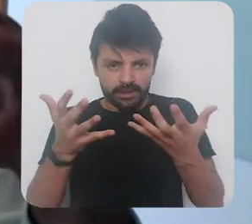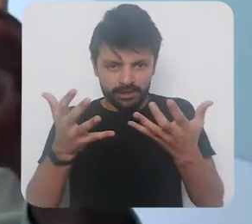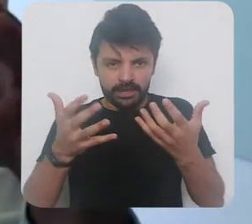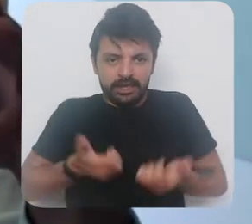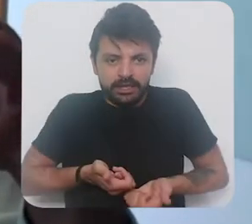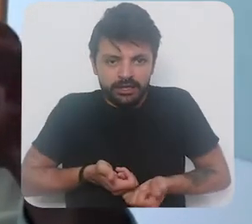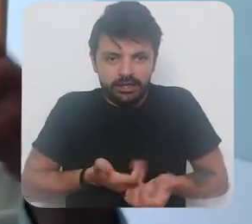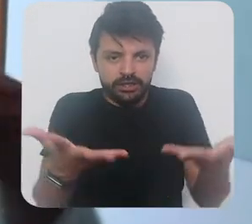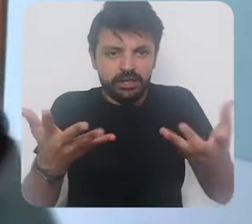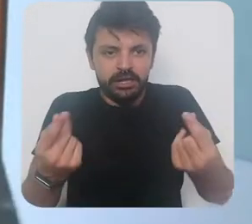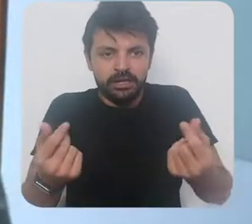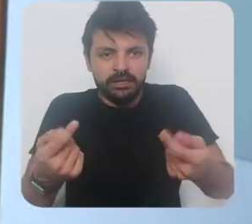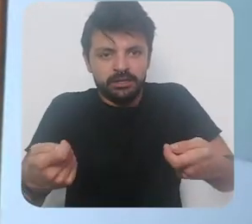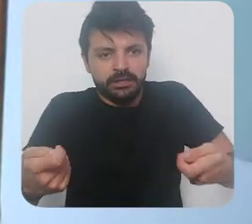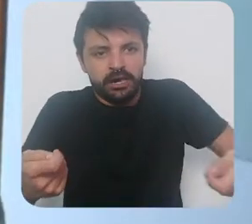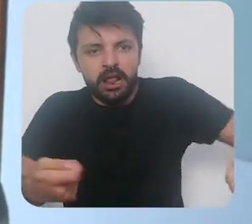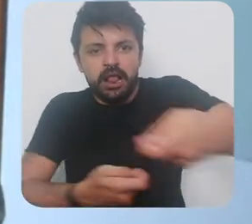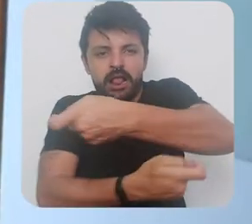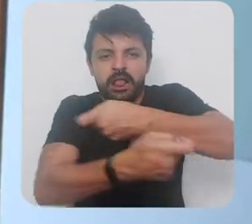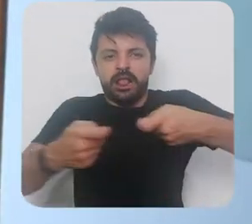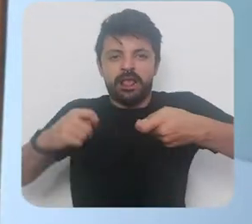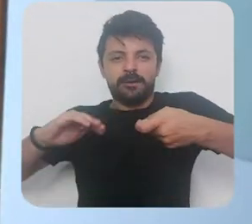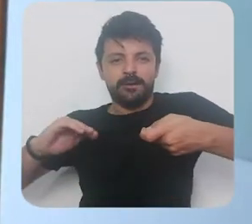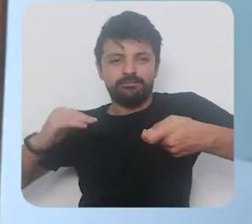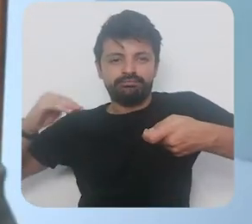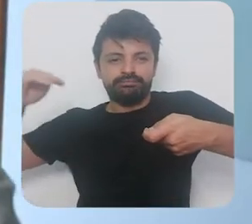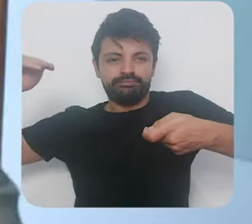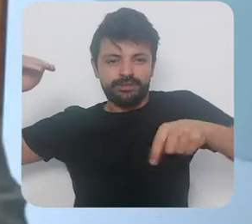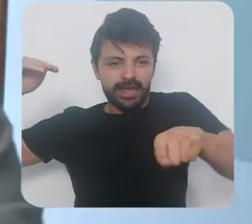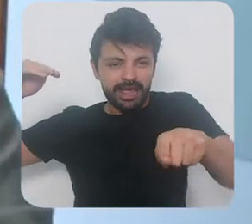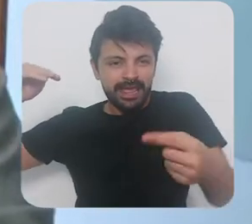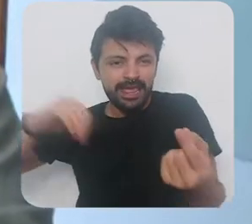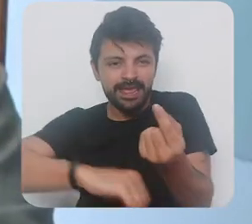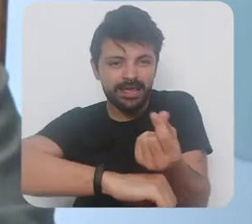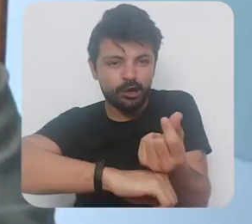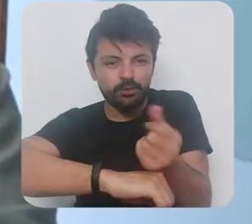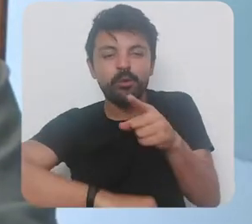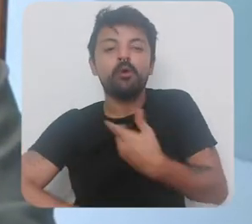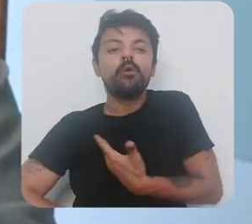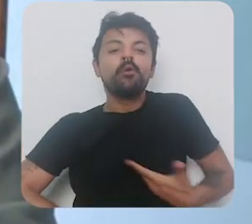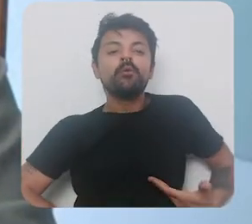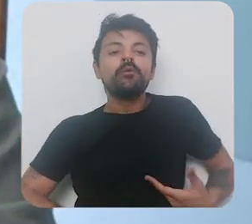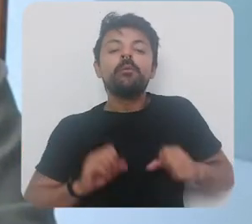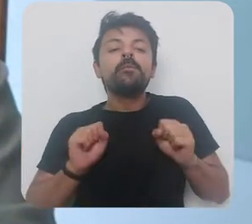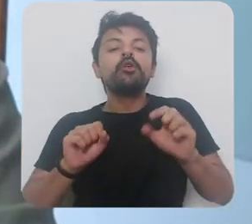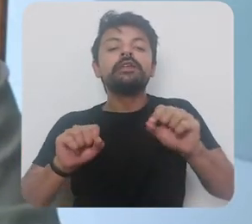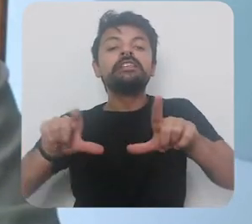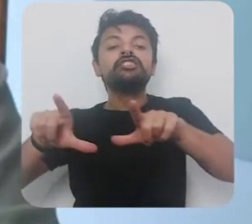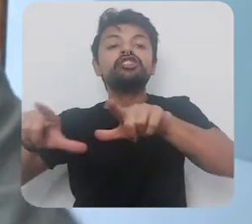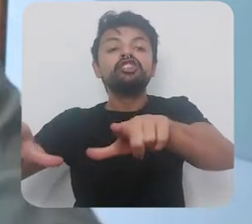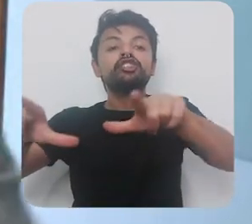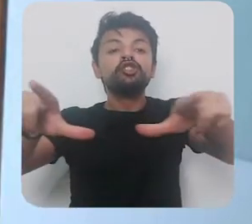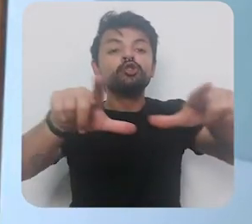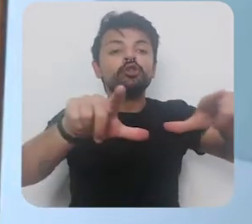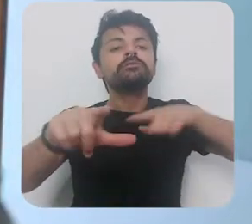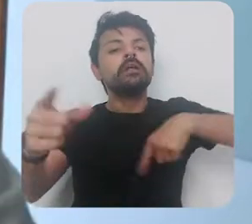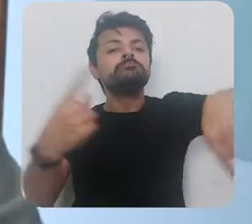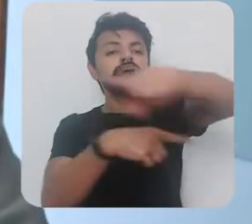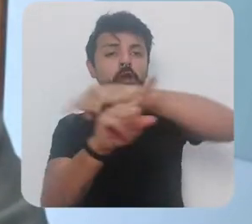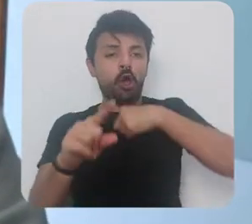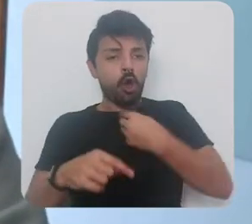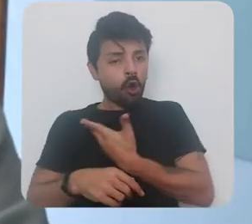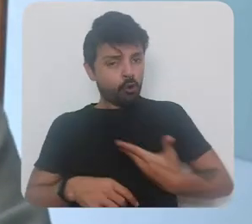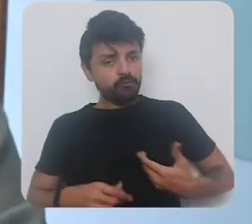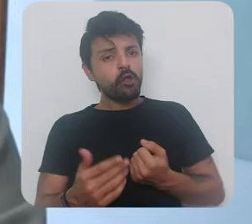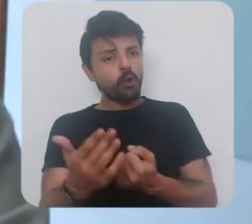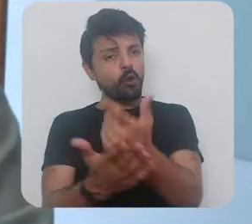governo quer injetar liquidez na economia uma das coisas que o governo pode fazer é comprar títulos que